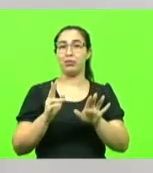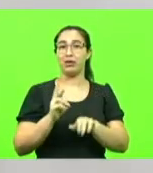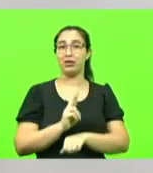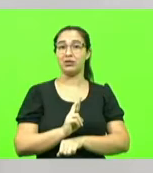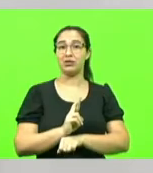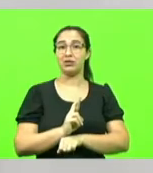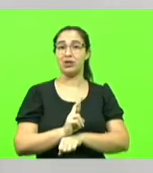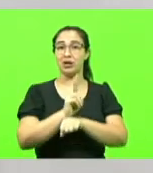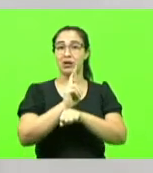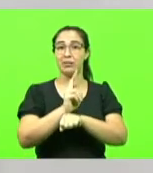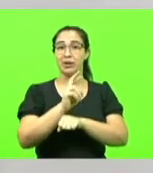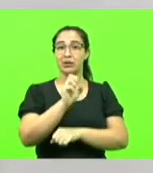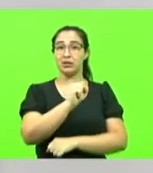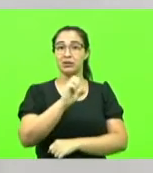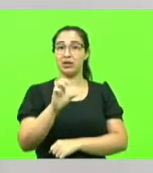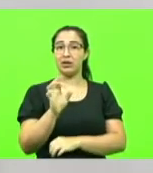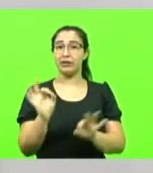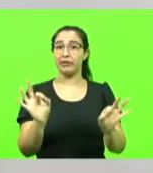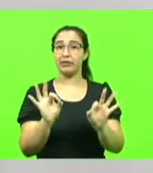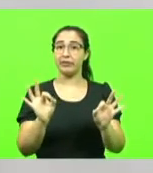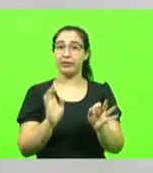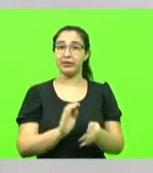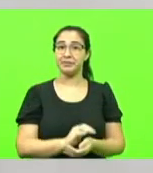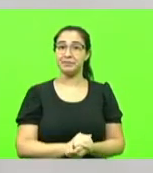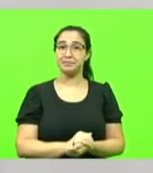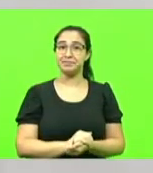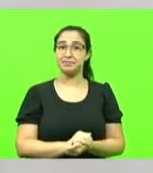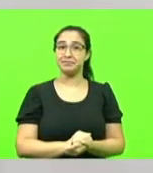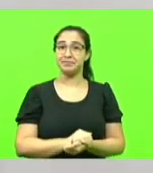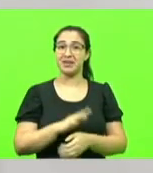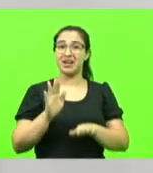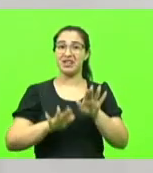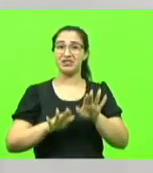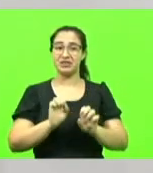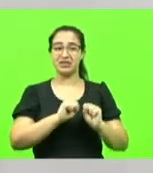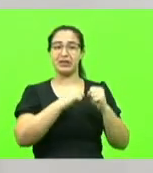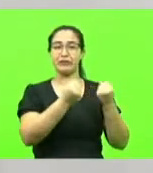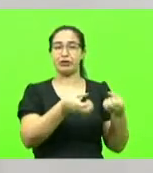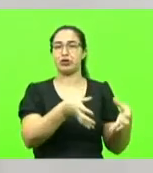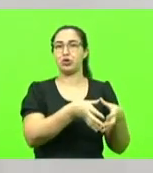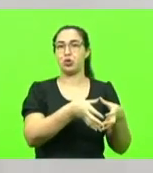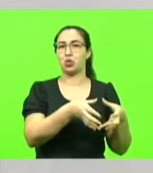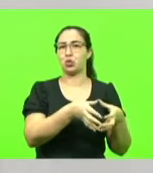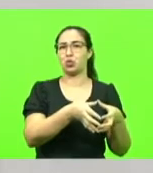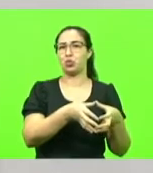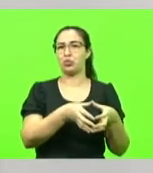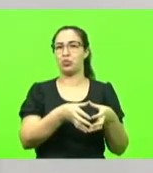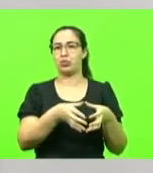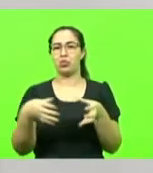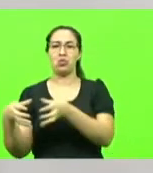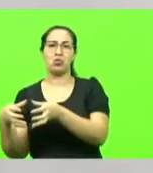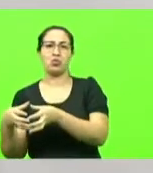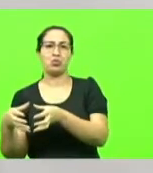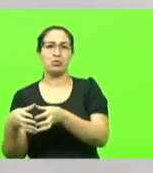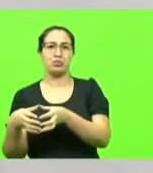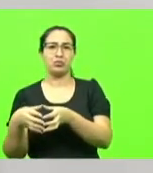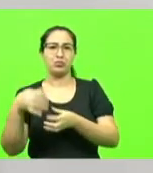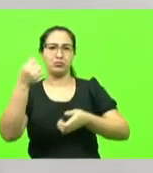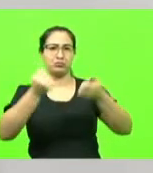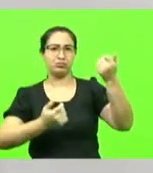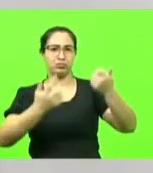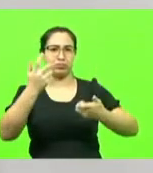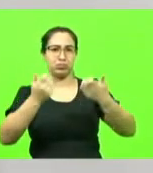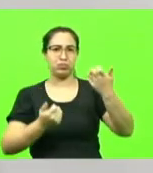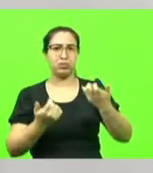SC. Ficam muito tempo. Quem é do lado A não fala desse problema porque, afinal de contas, quando foi governo,